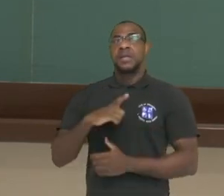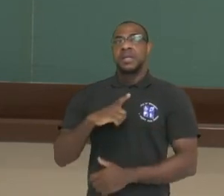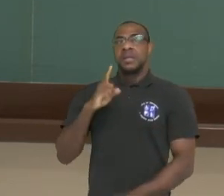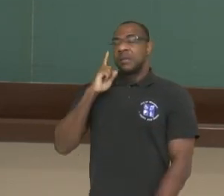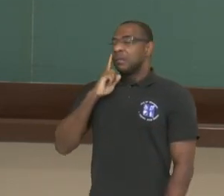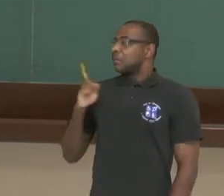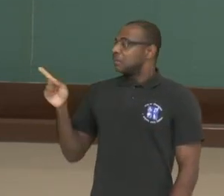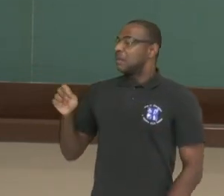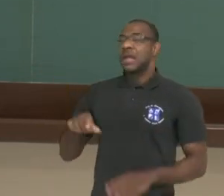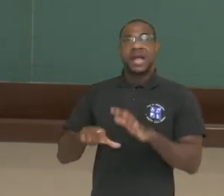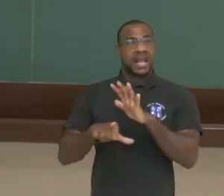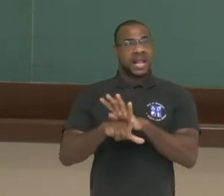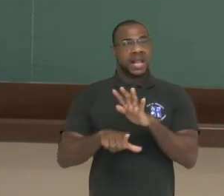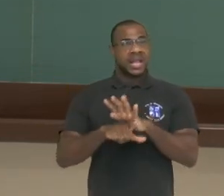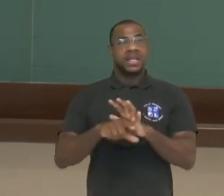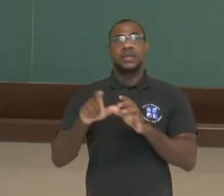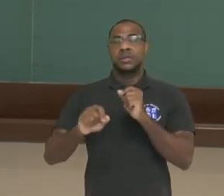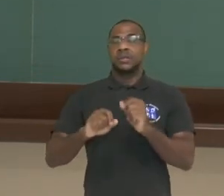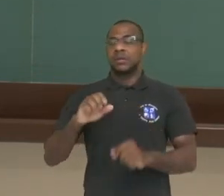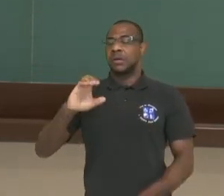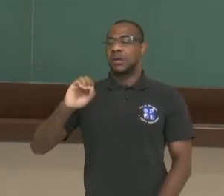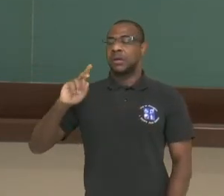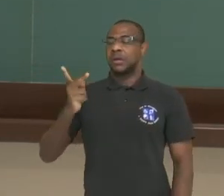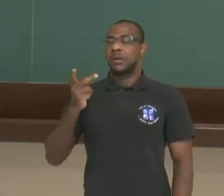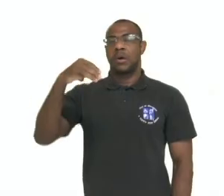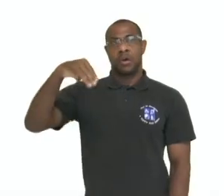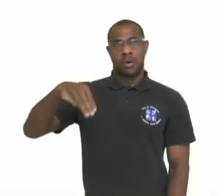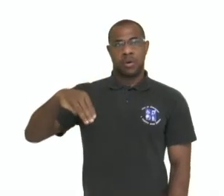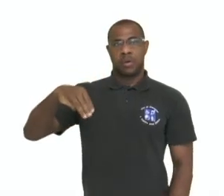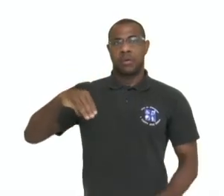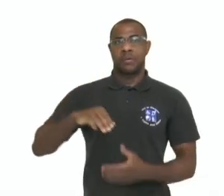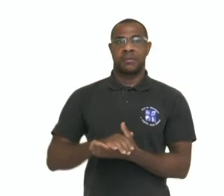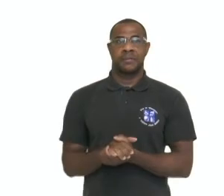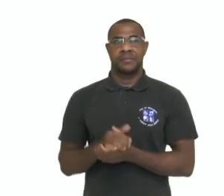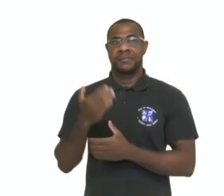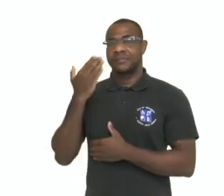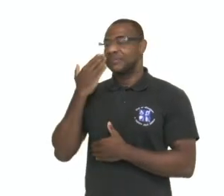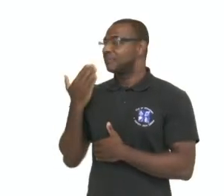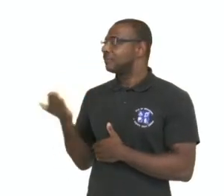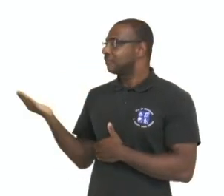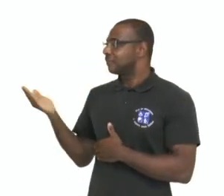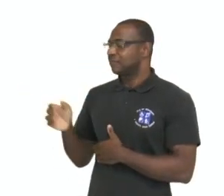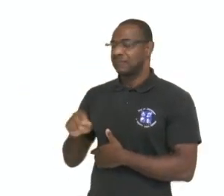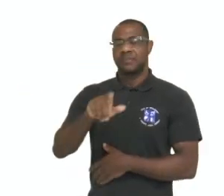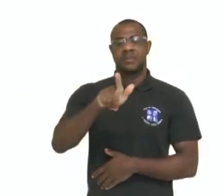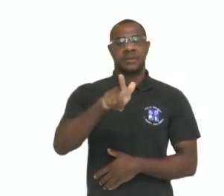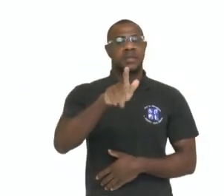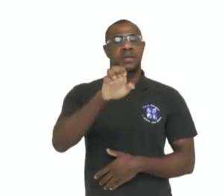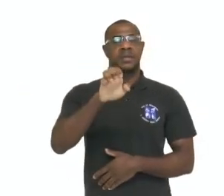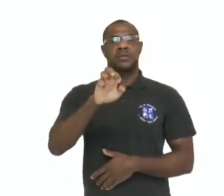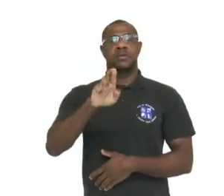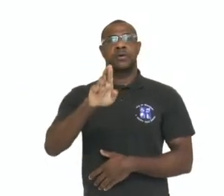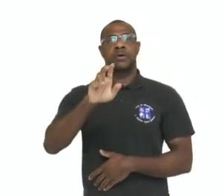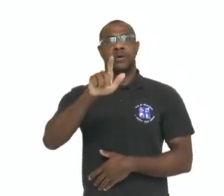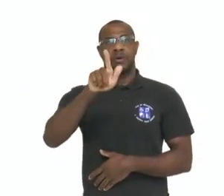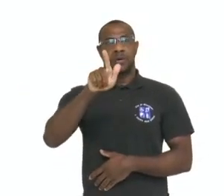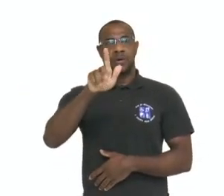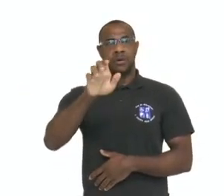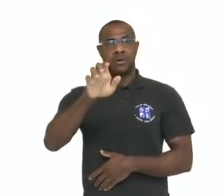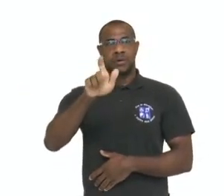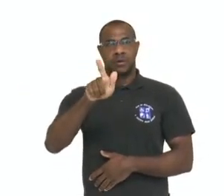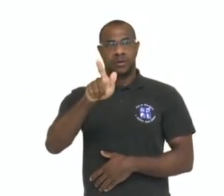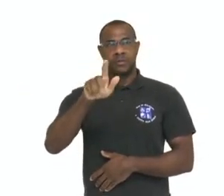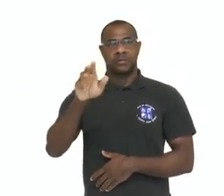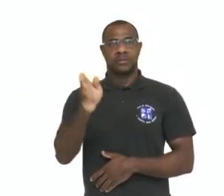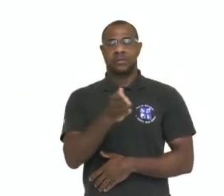primeira e a segunda lei de George Simon. O que que diz essas leis, professora? Na primeira